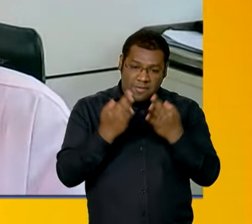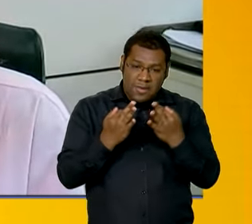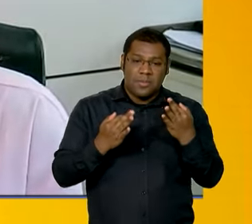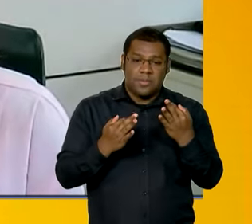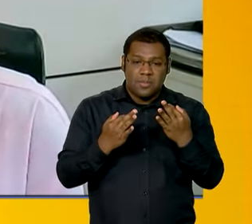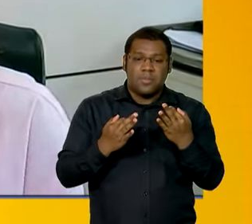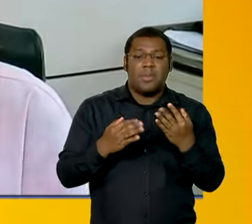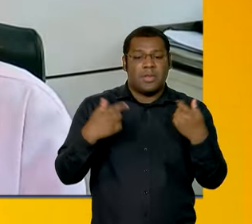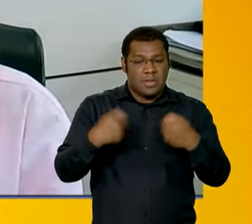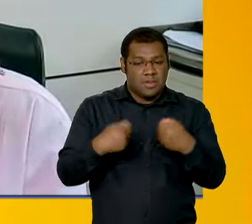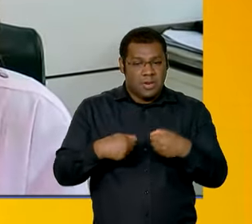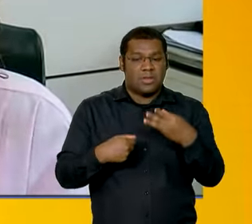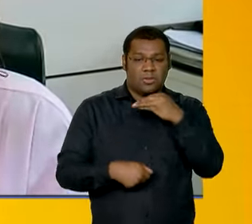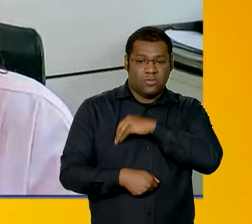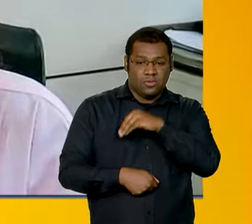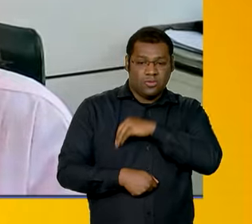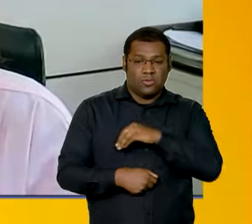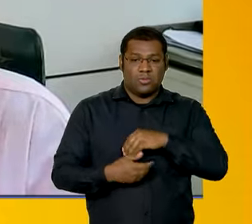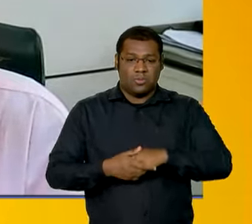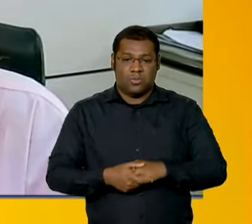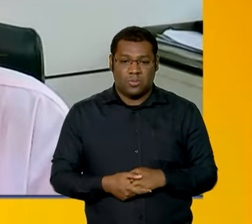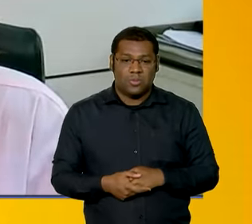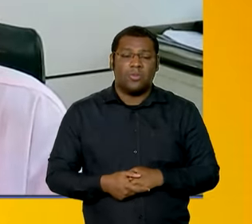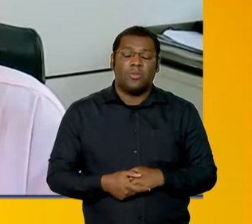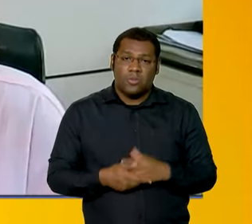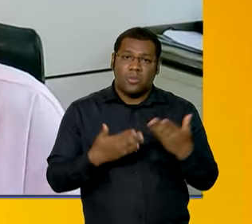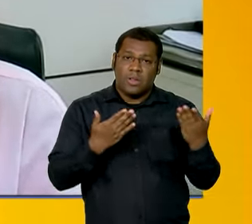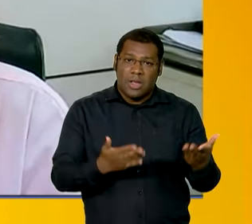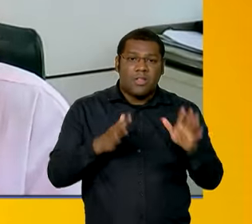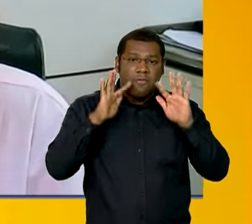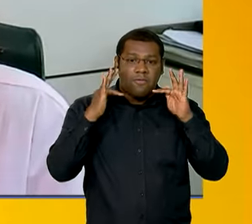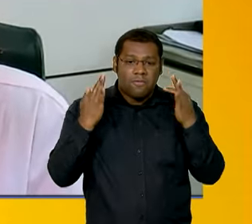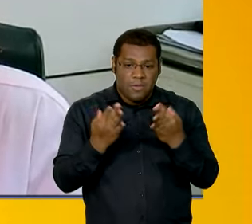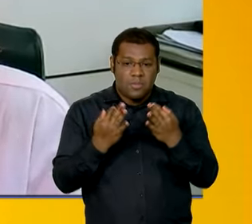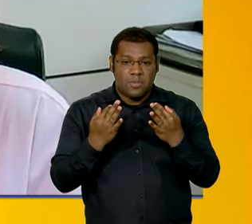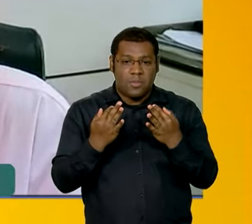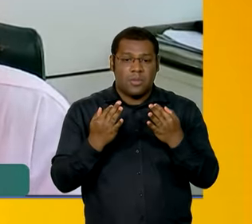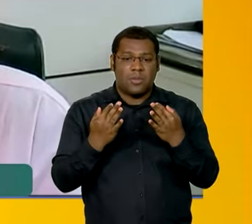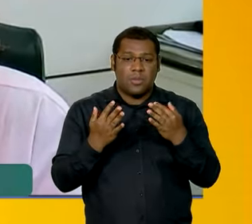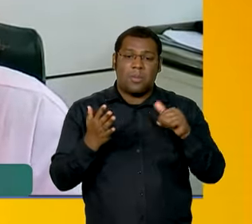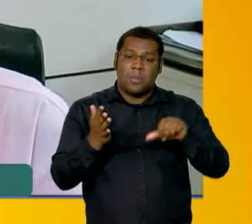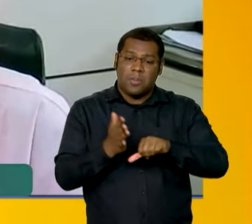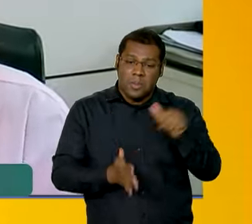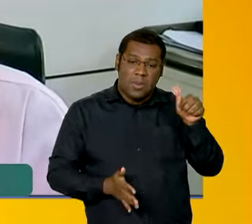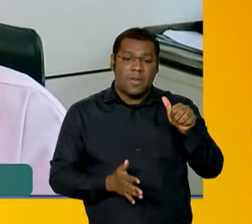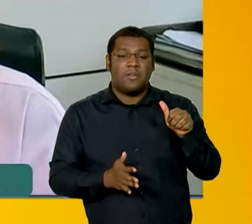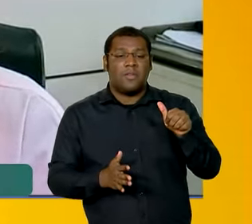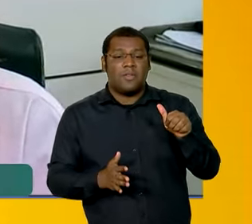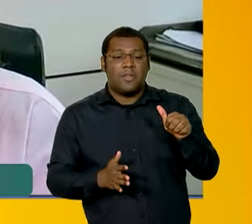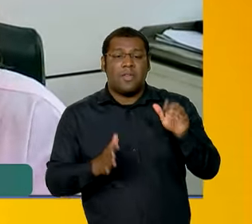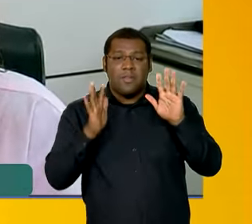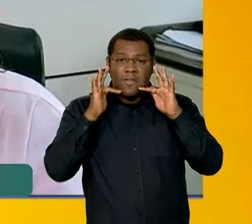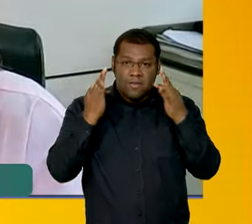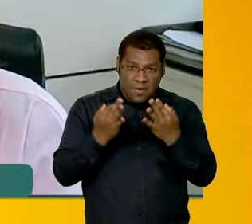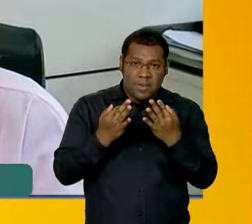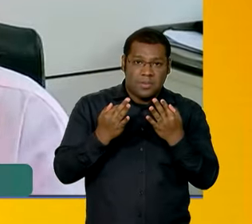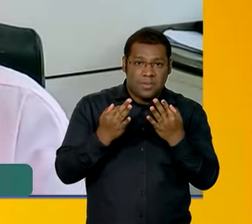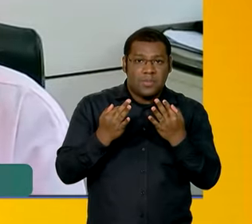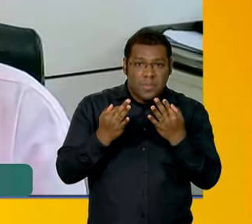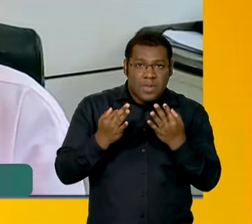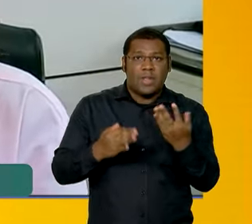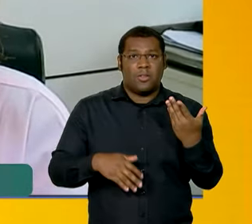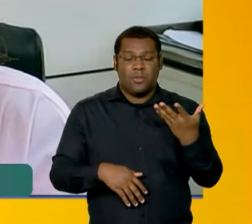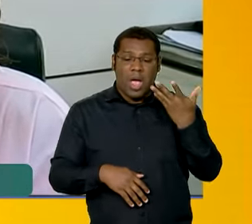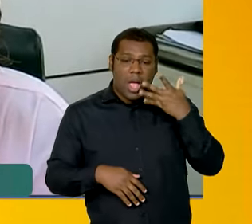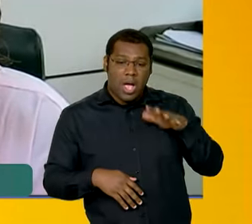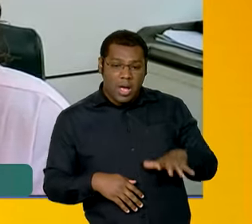desenho que entende essa composição da família e que, pela primeira vez, não só tem um adicional por criança, mas tem um